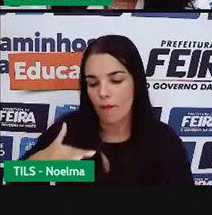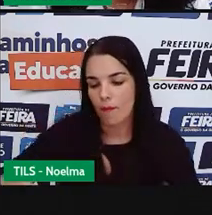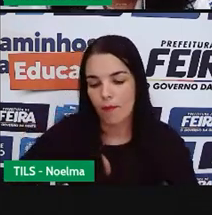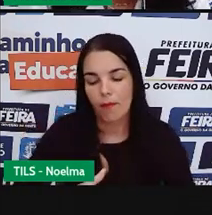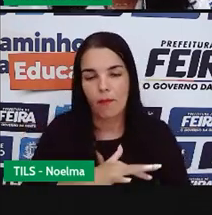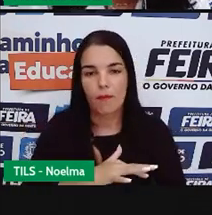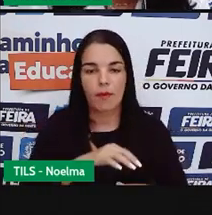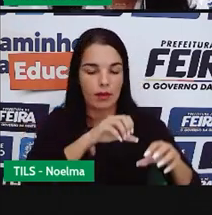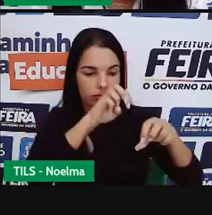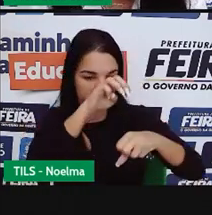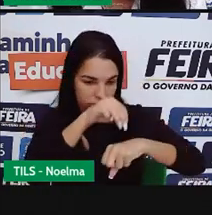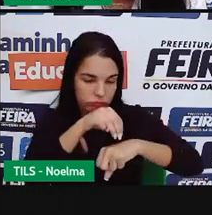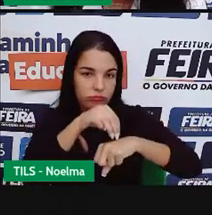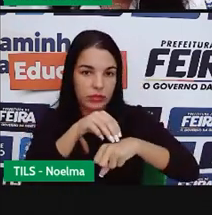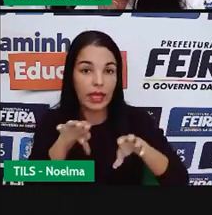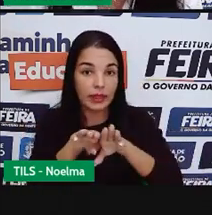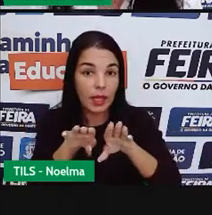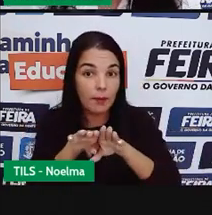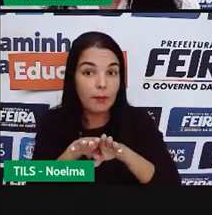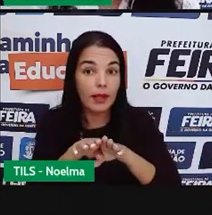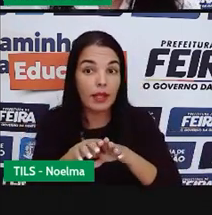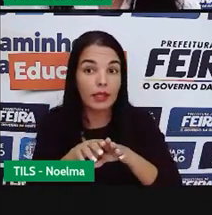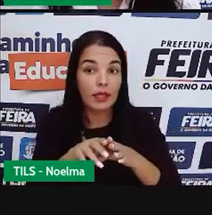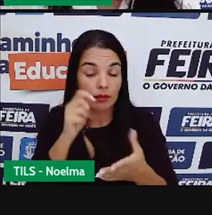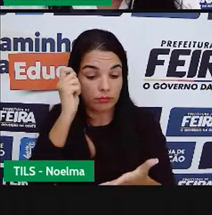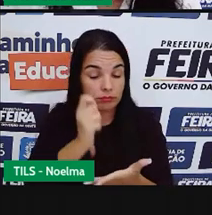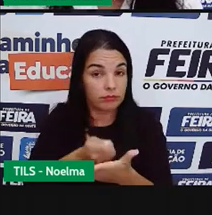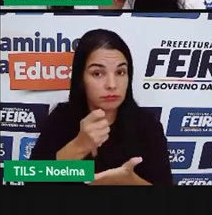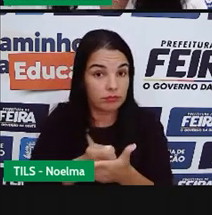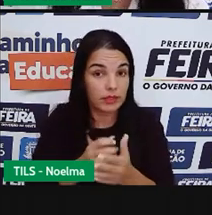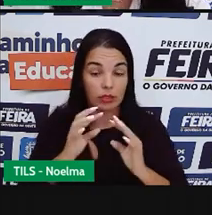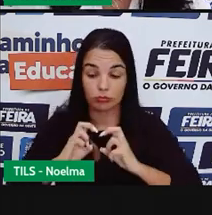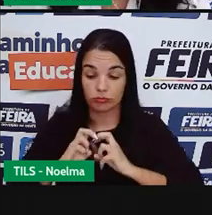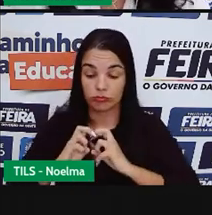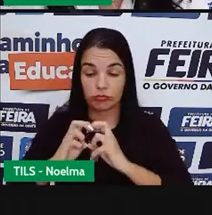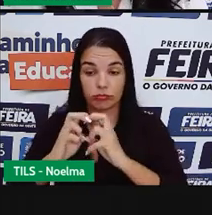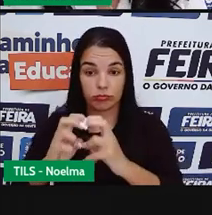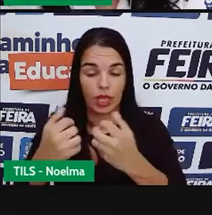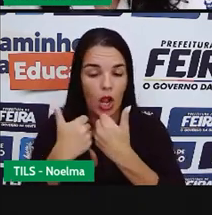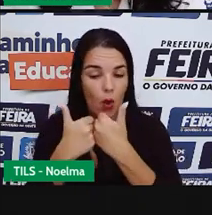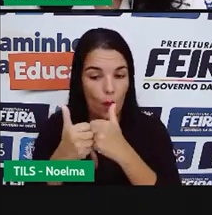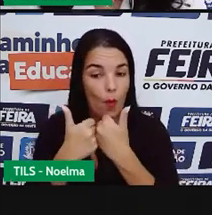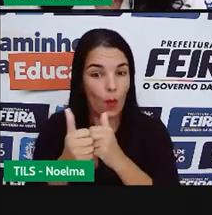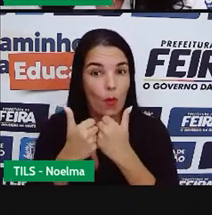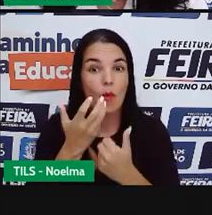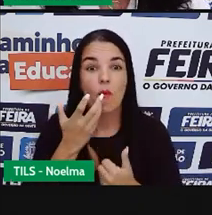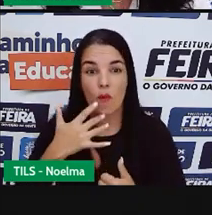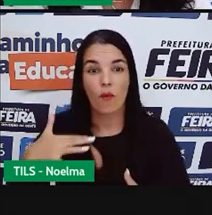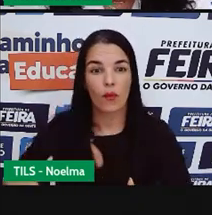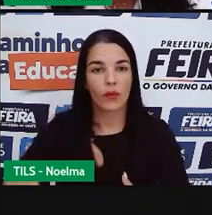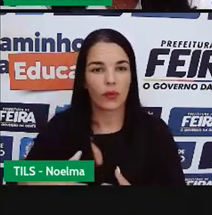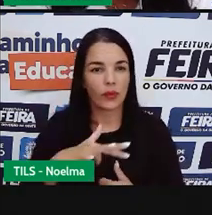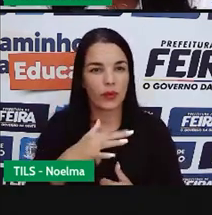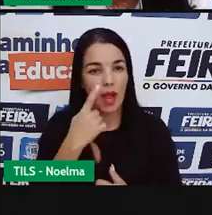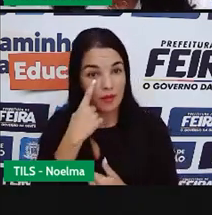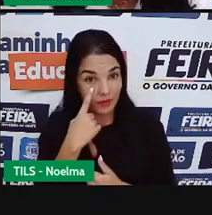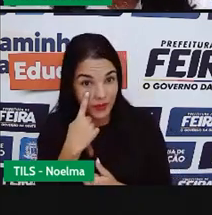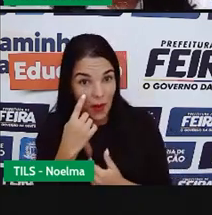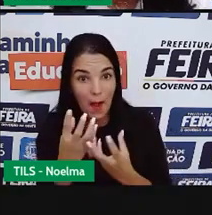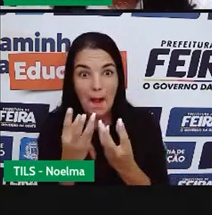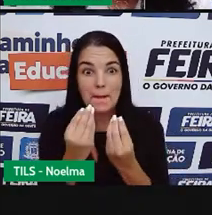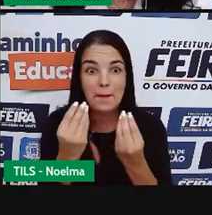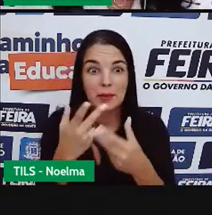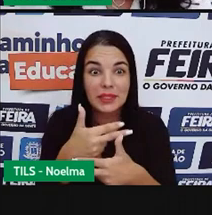Além de assumir o transporte escolar das crianças. Viu quantas coisas estão sob a